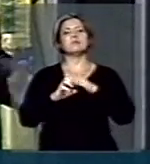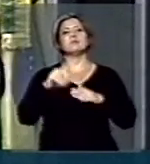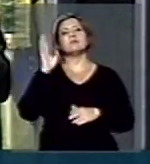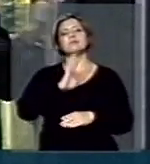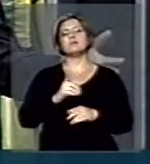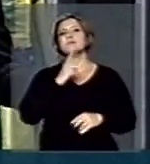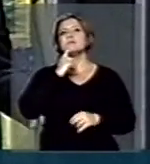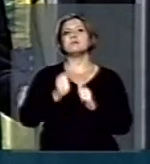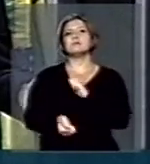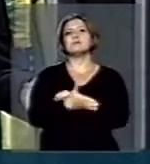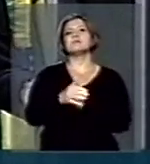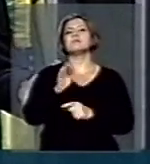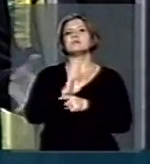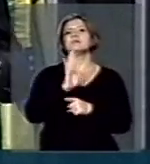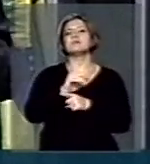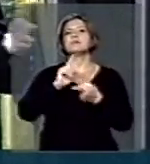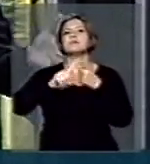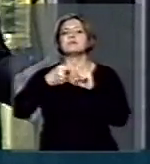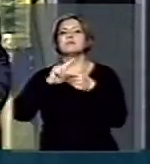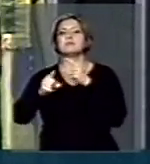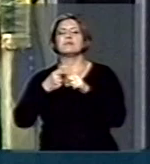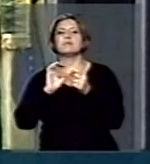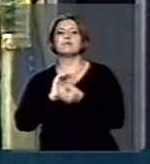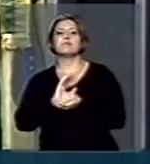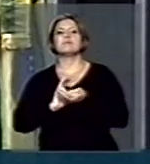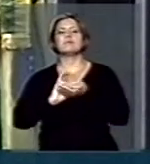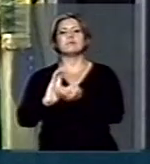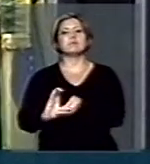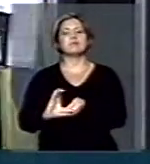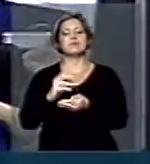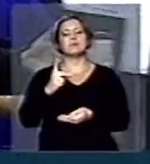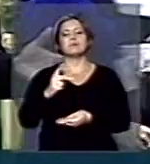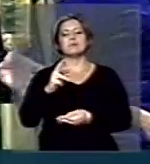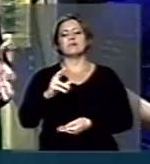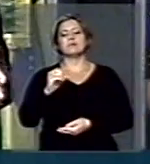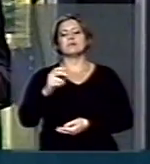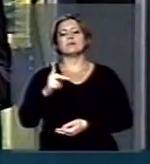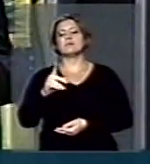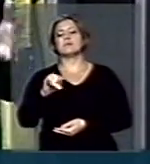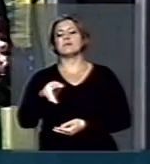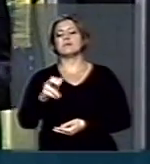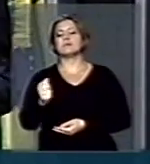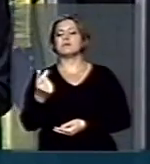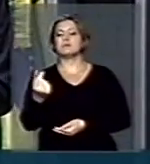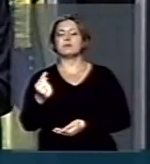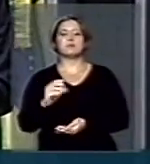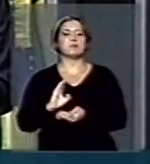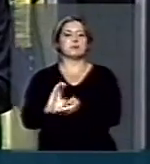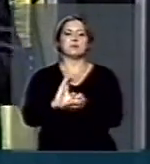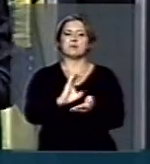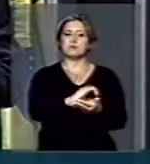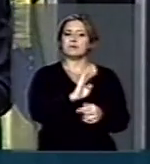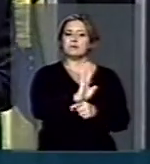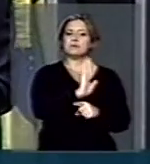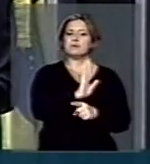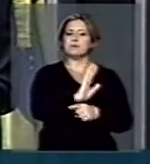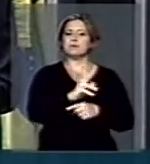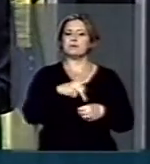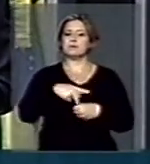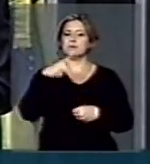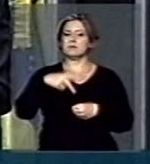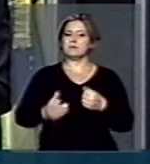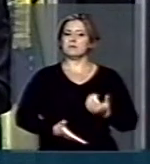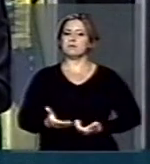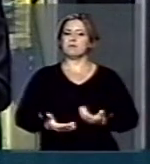beneficiária do esquema de propinas distribuídas a servidores da Petrobras. E é por esse